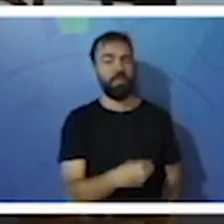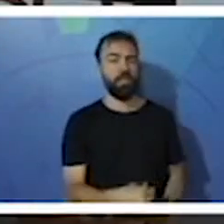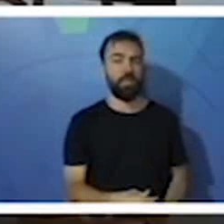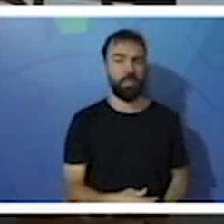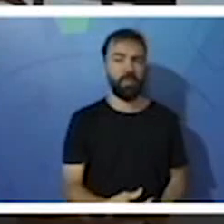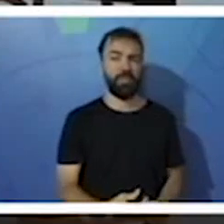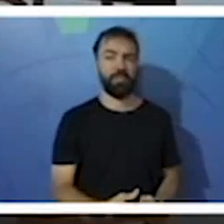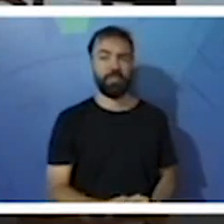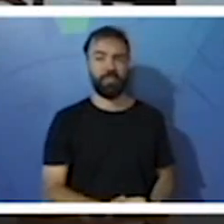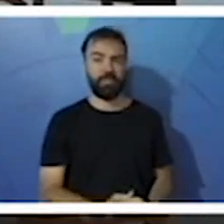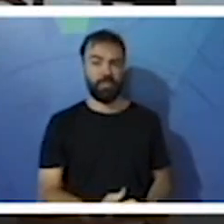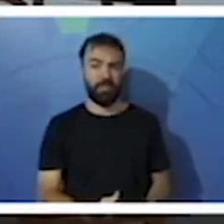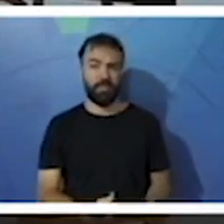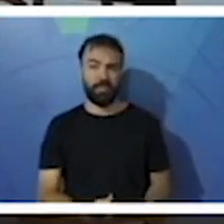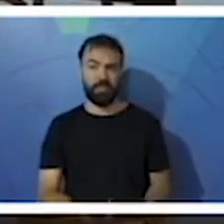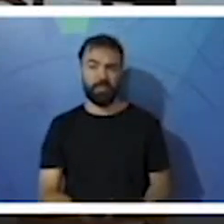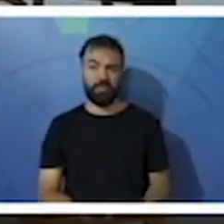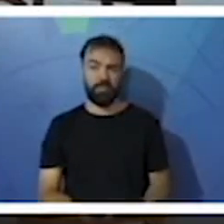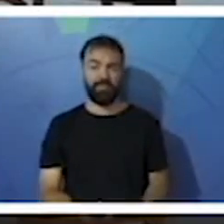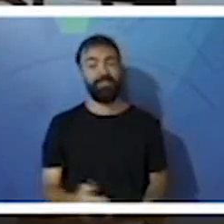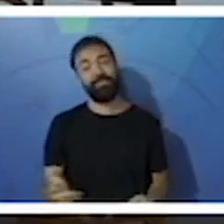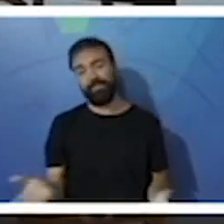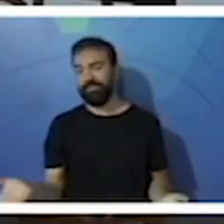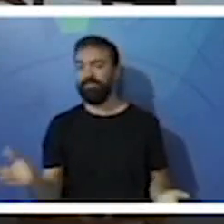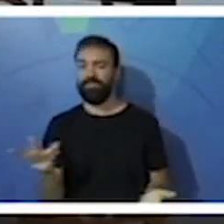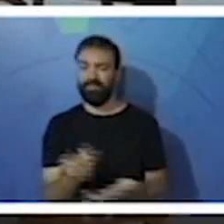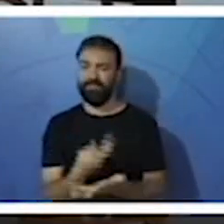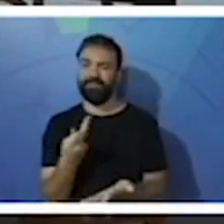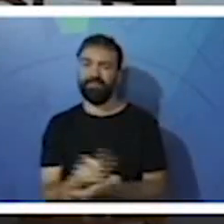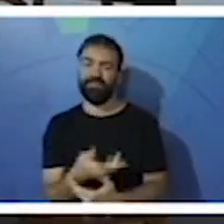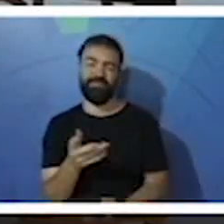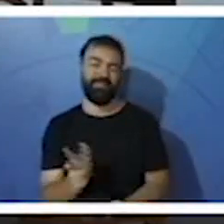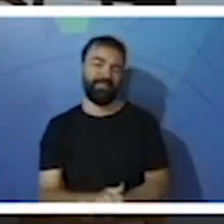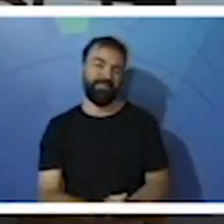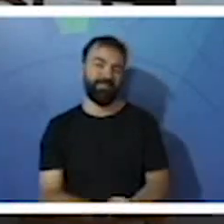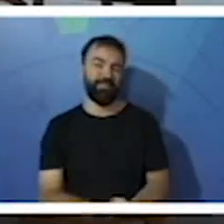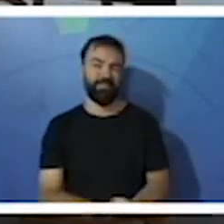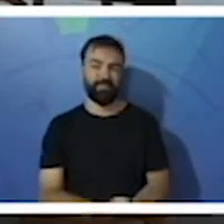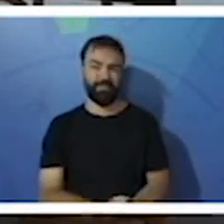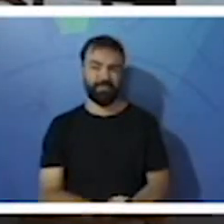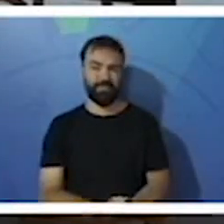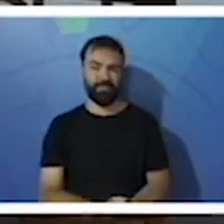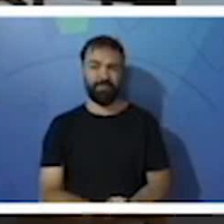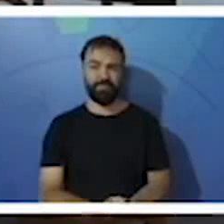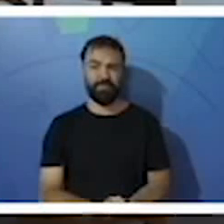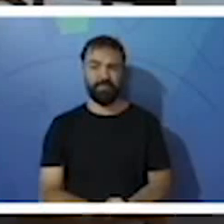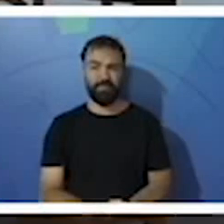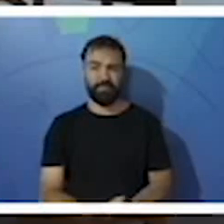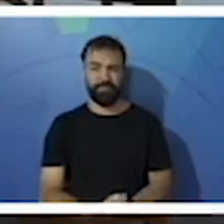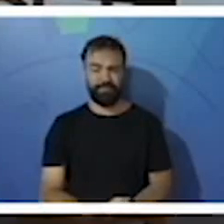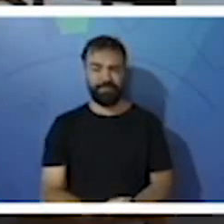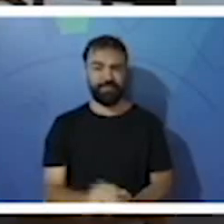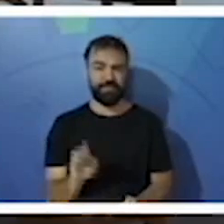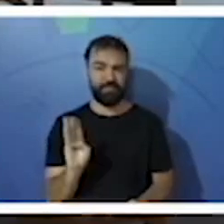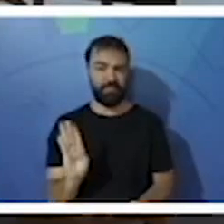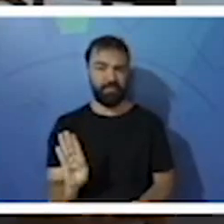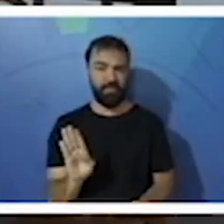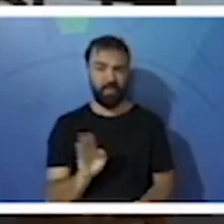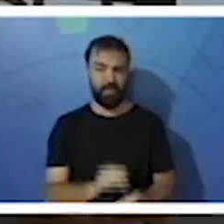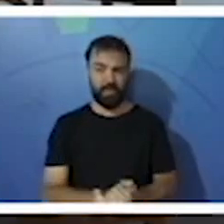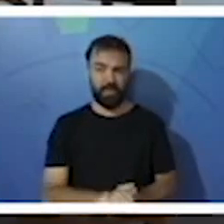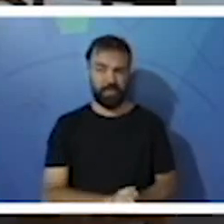do ninho nas costas da ave. Então, não daria certo essa ideia da Emília, né? Depois a outra lá que ela fala